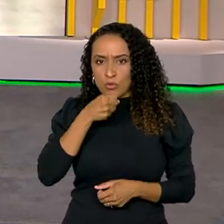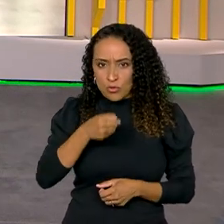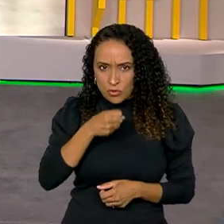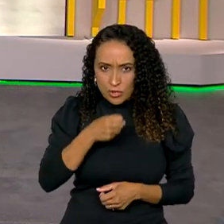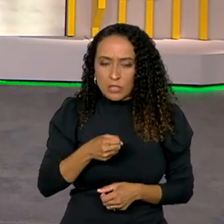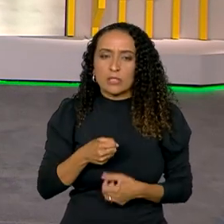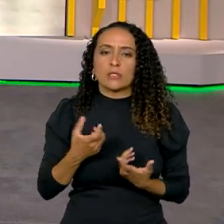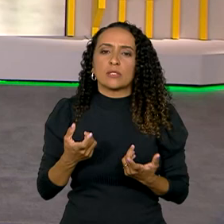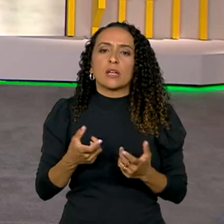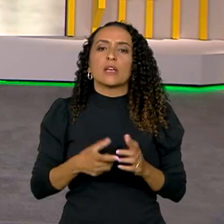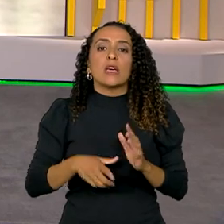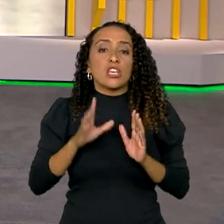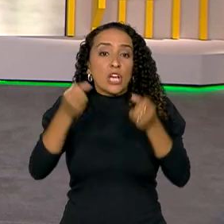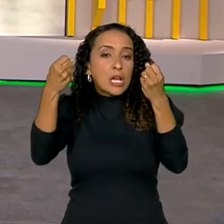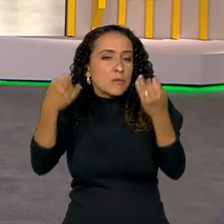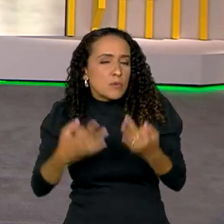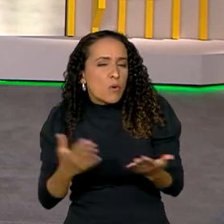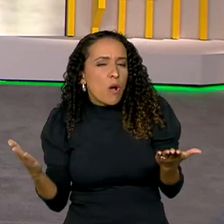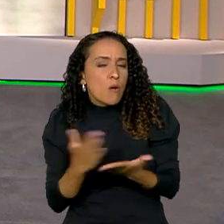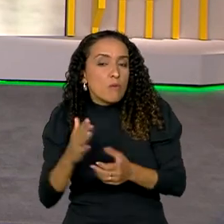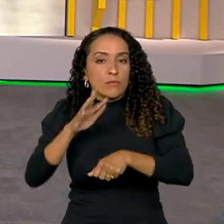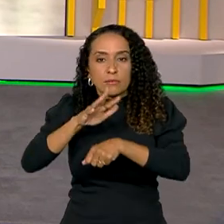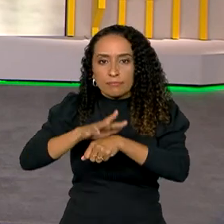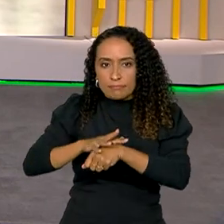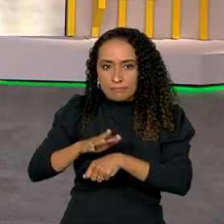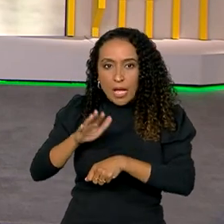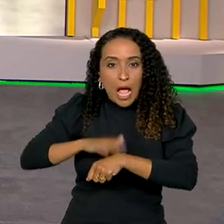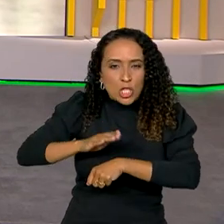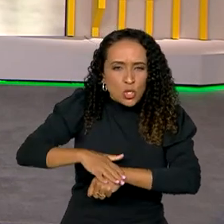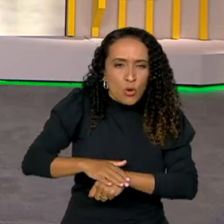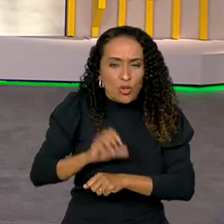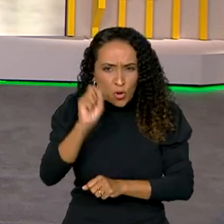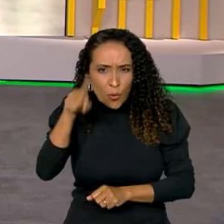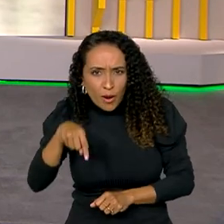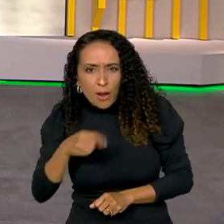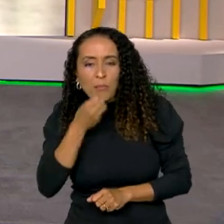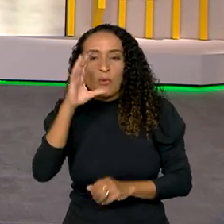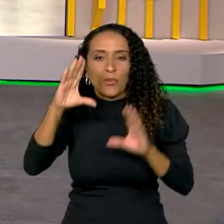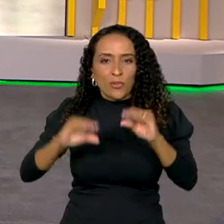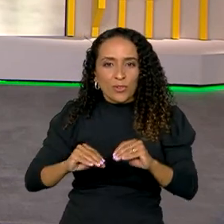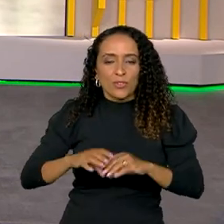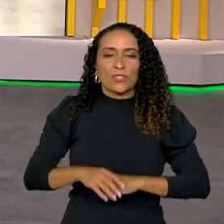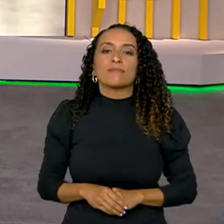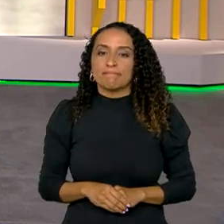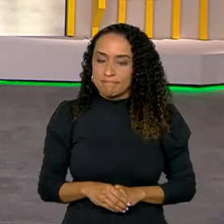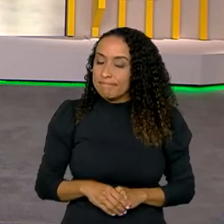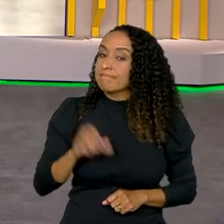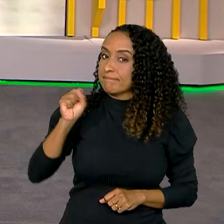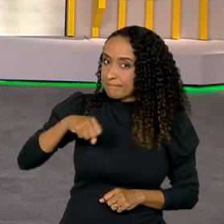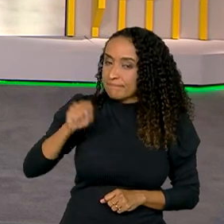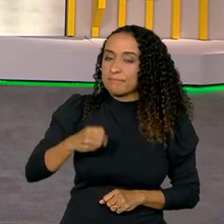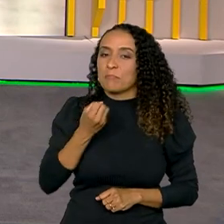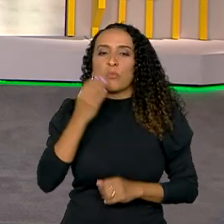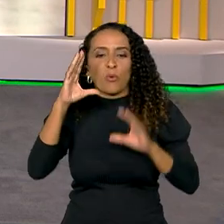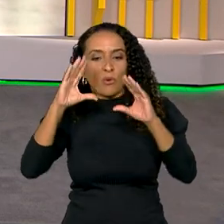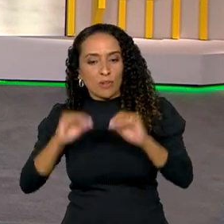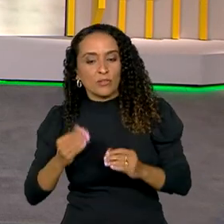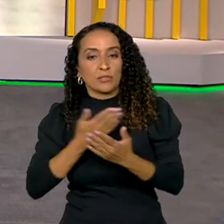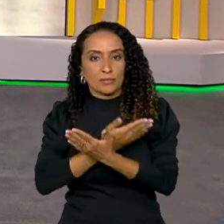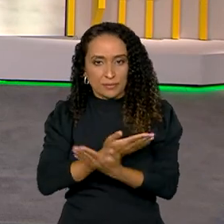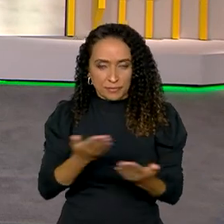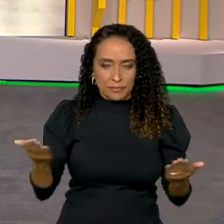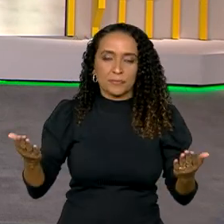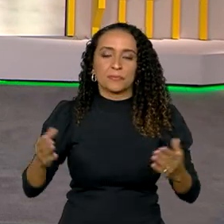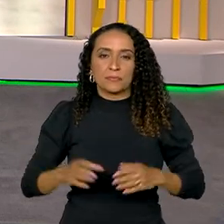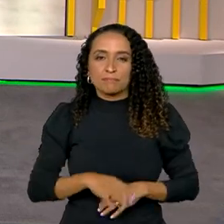jornalistas e antecipou algumas ações, não é isso mesmo, Pablo? Boa noite para você. É isso mesmo, Roberto. Boa noite a você. Boa noite a